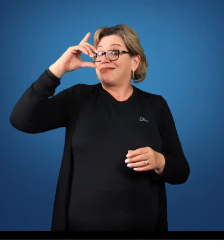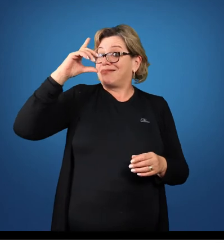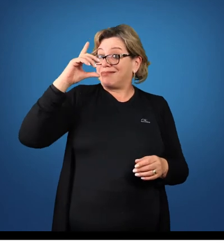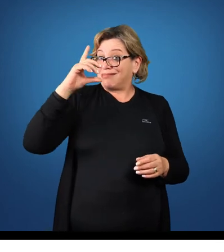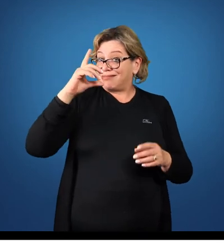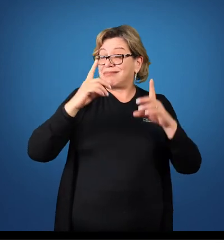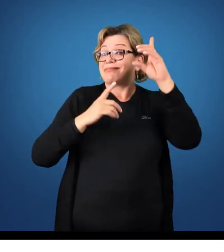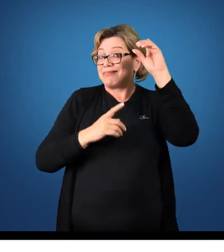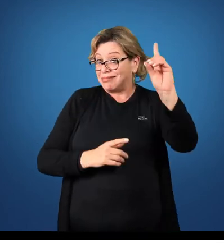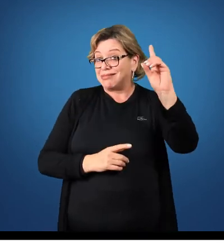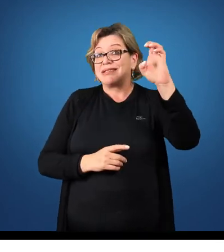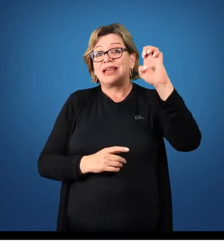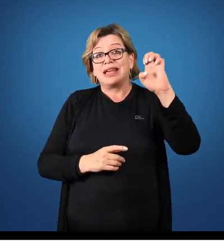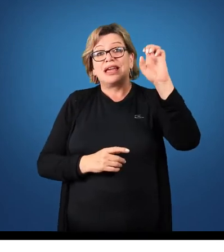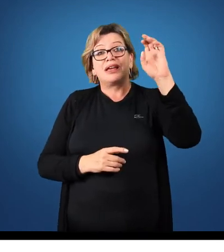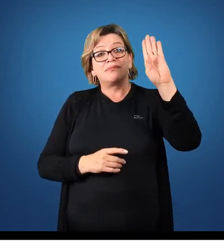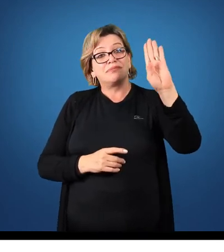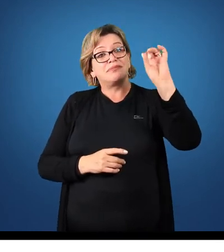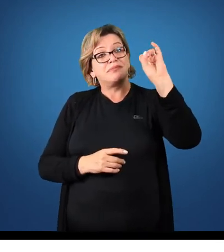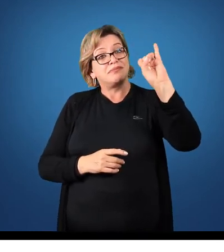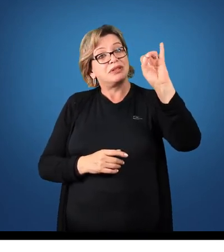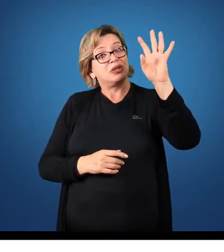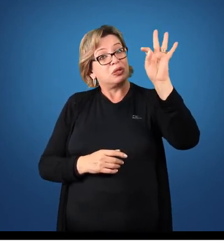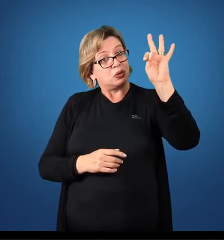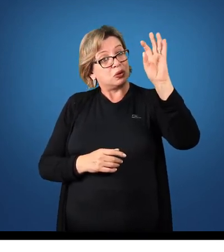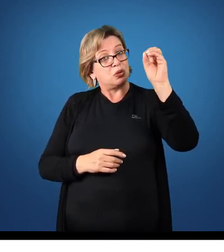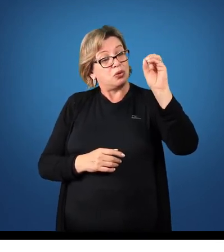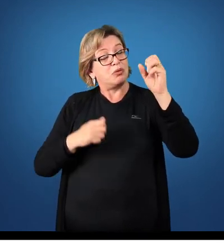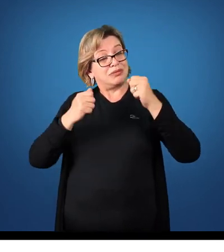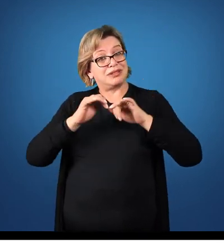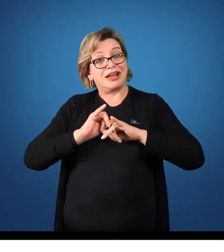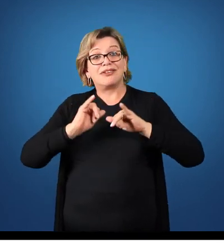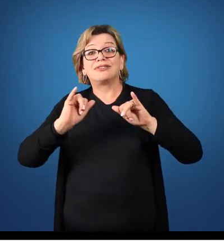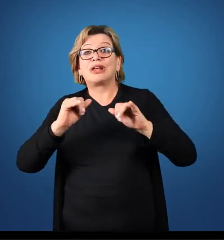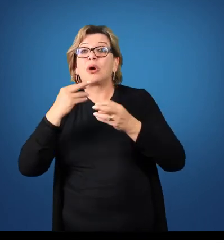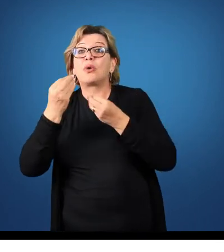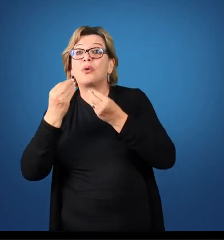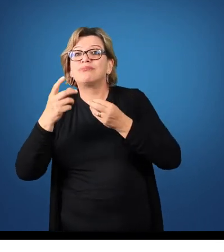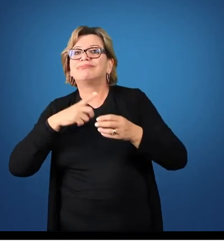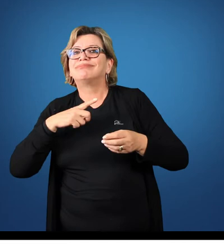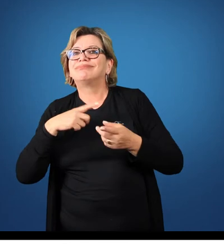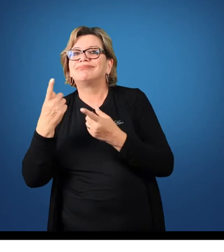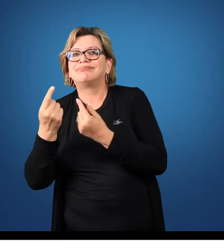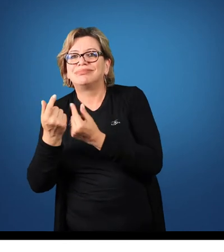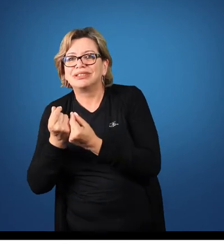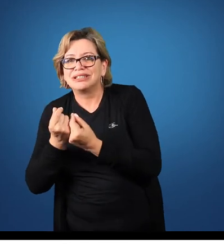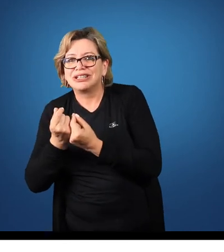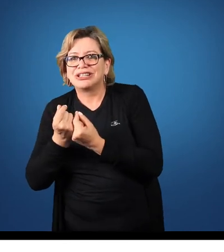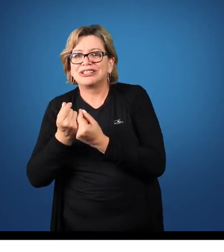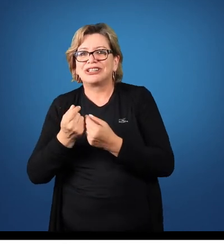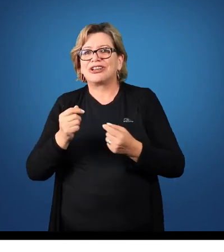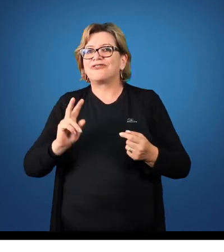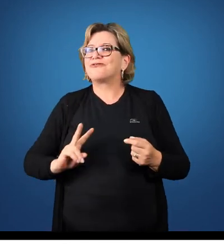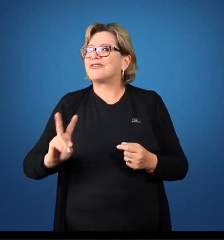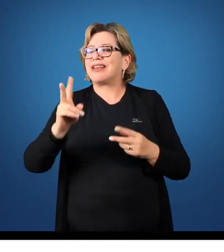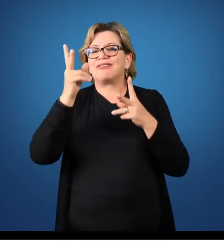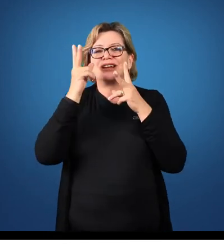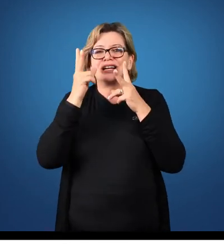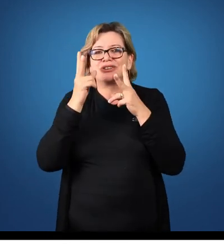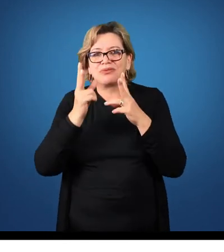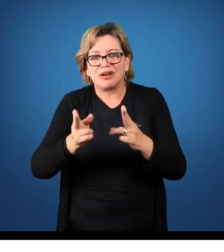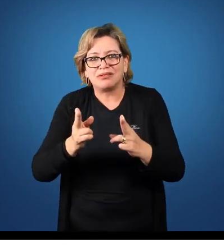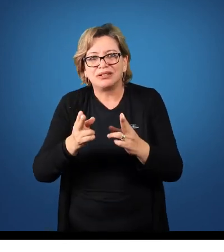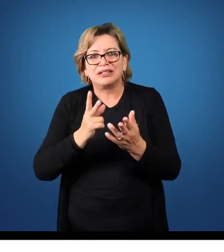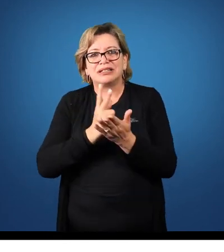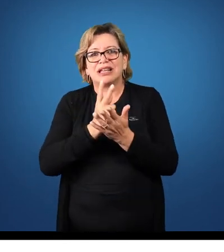eu informo para onde foi o recurso, eu tenho que informar de onde ele veio e não em mesmos valores. Então para